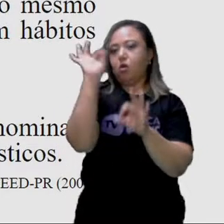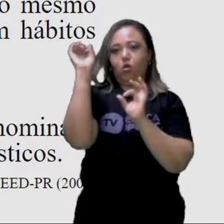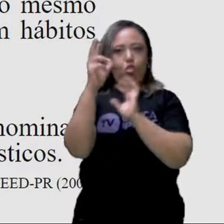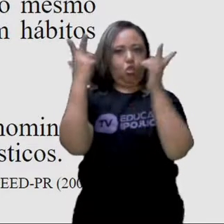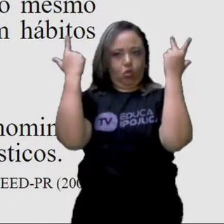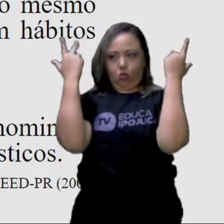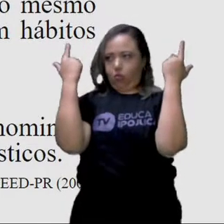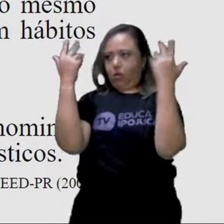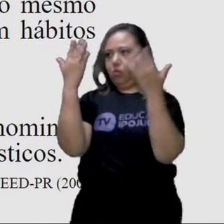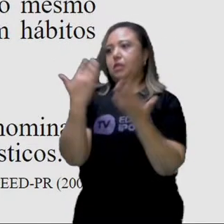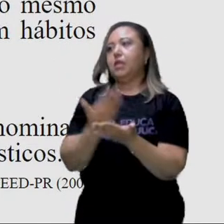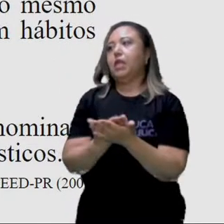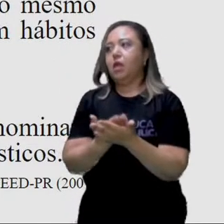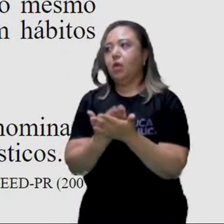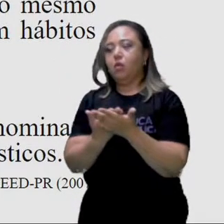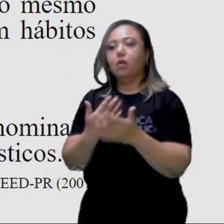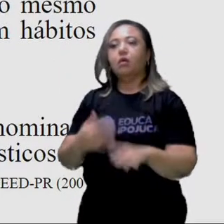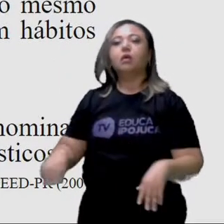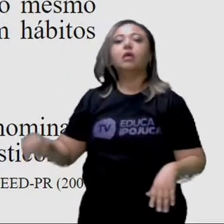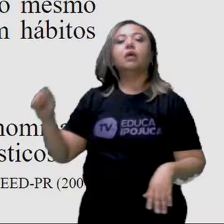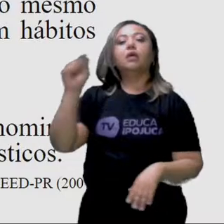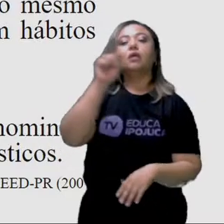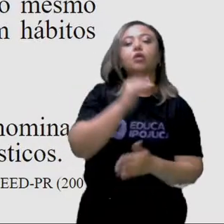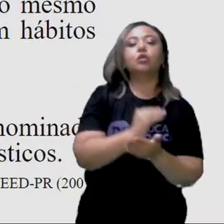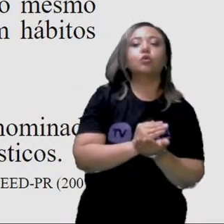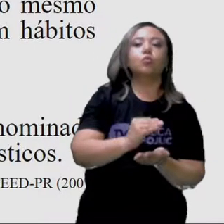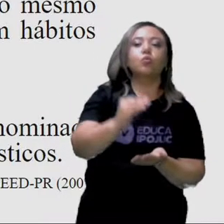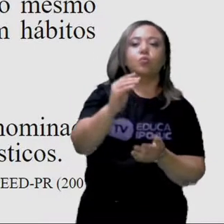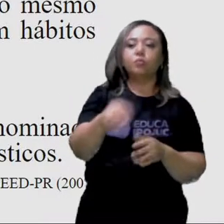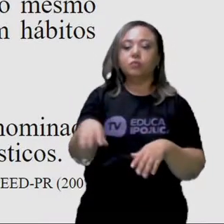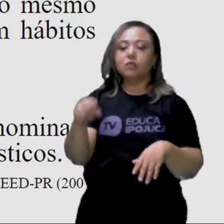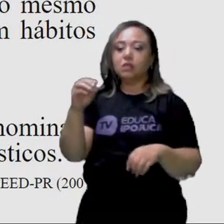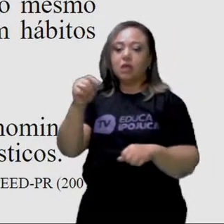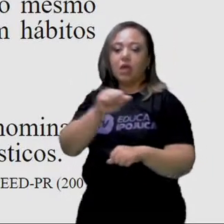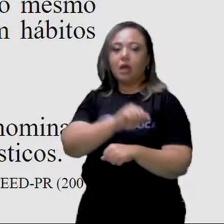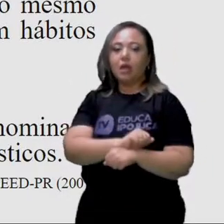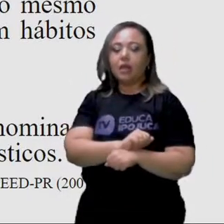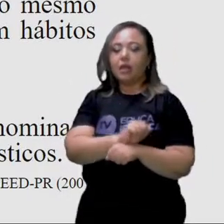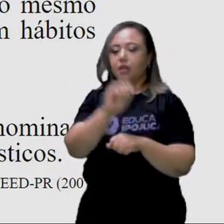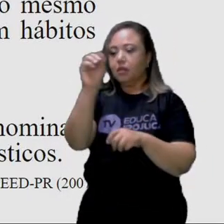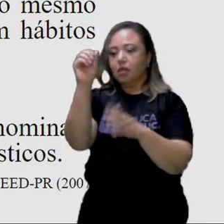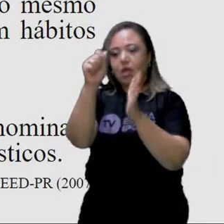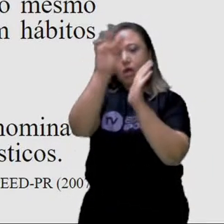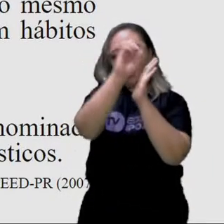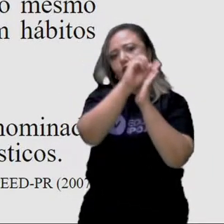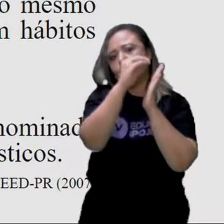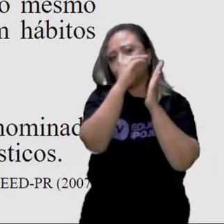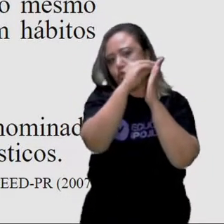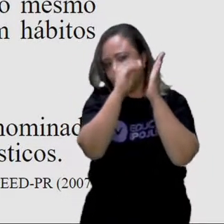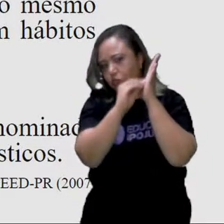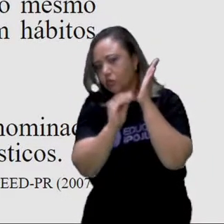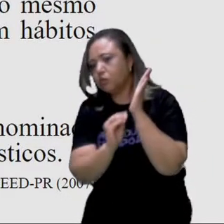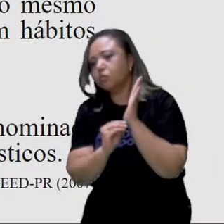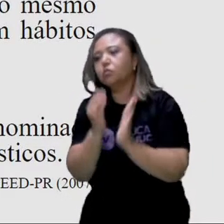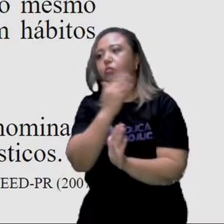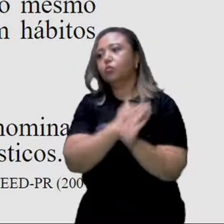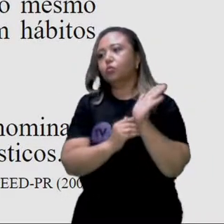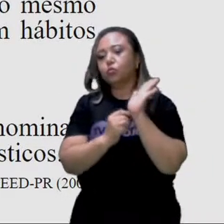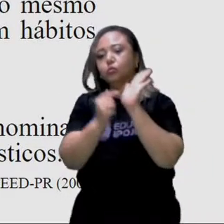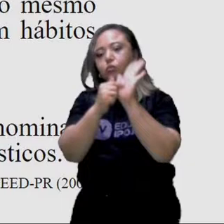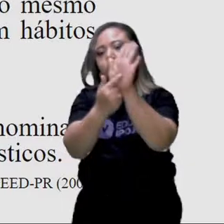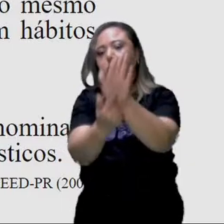de aula, pois seriam ali atendidas as exigências das novas demandas sociais e históricas.